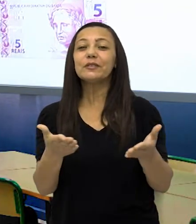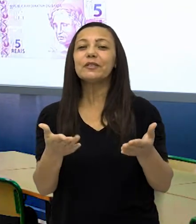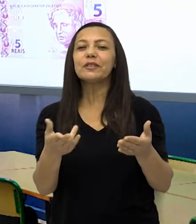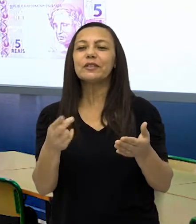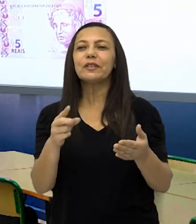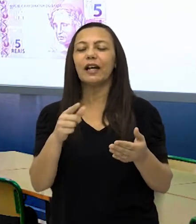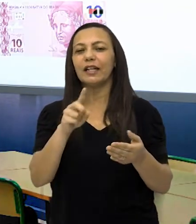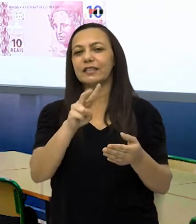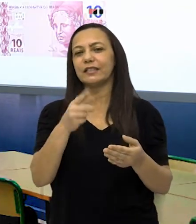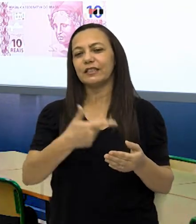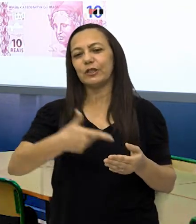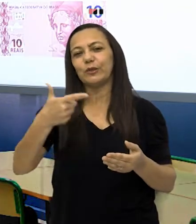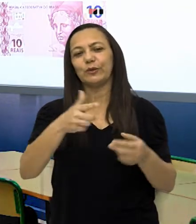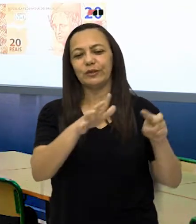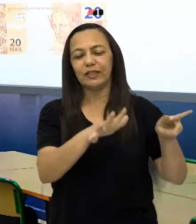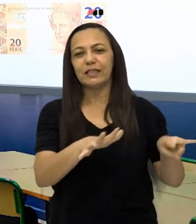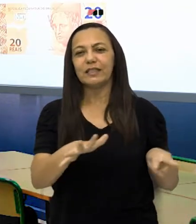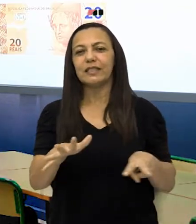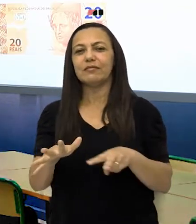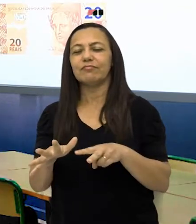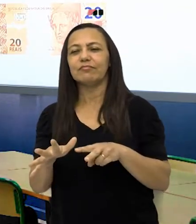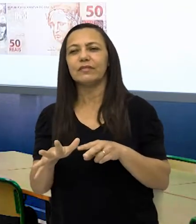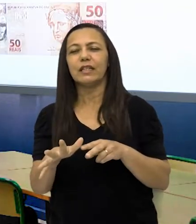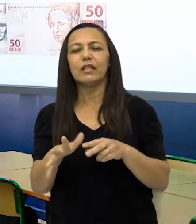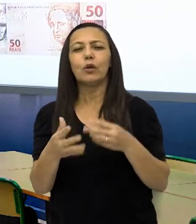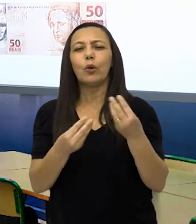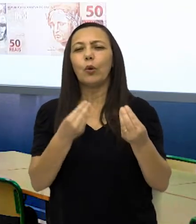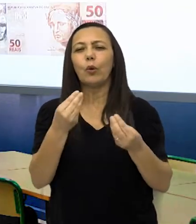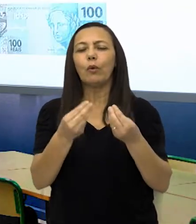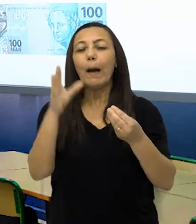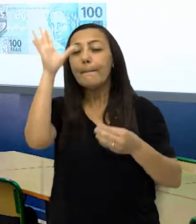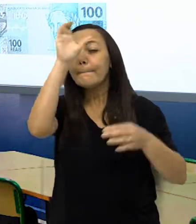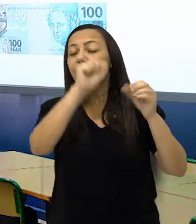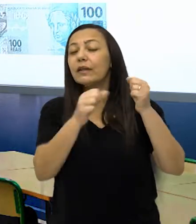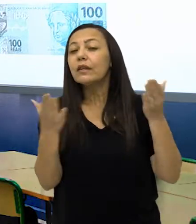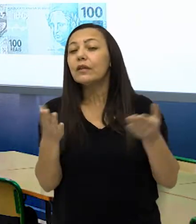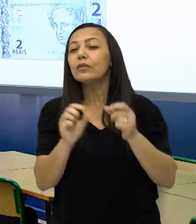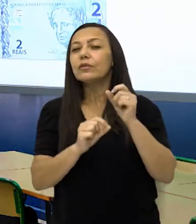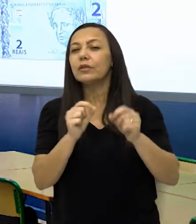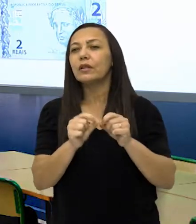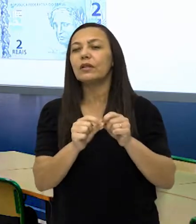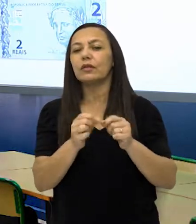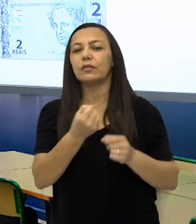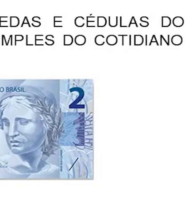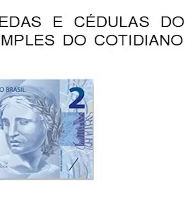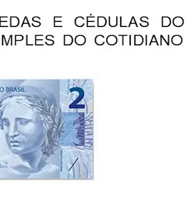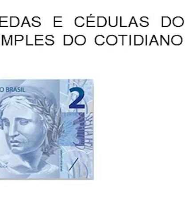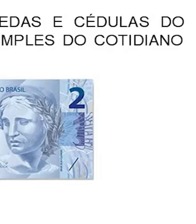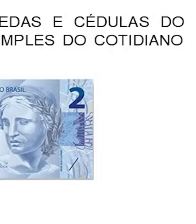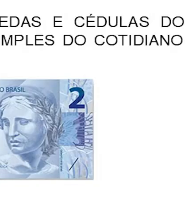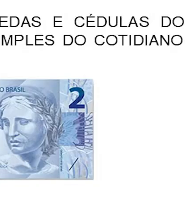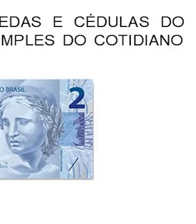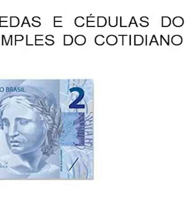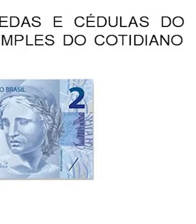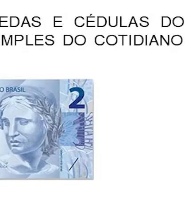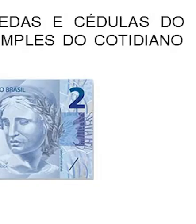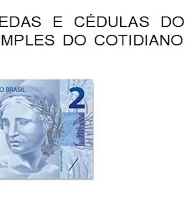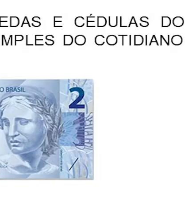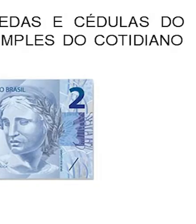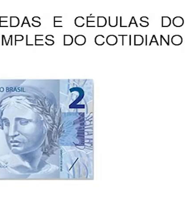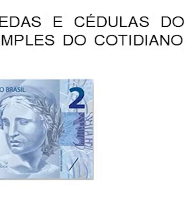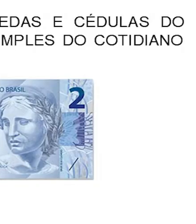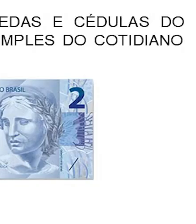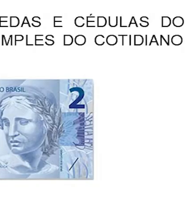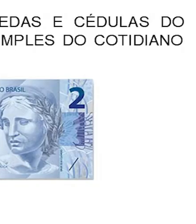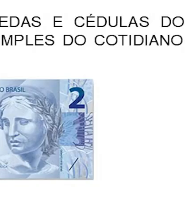segunda semana. E as habilidades que iremos trabalhar será a habilidade 18, que é produzir a escrita de